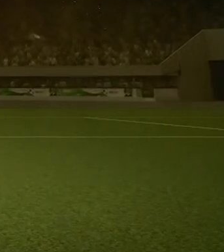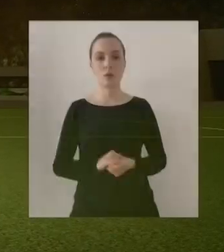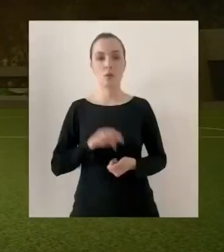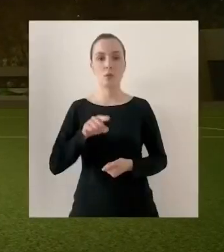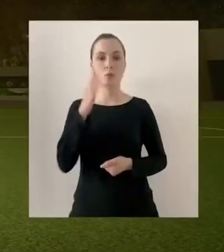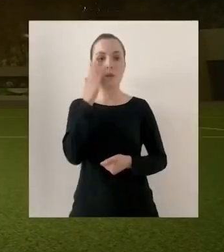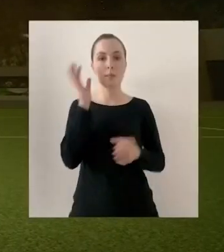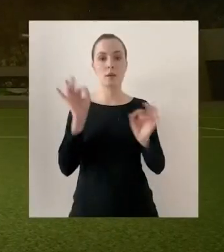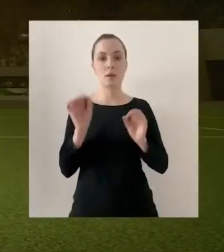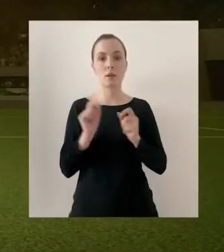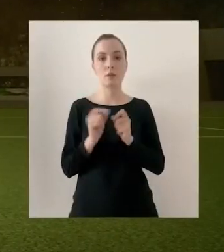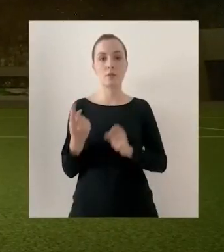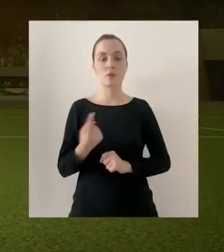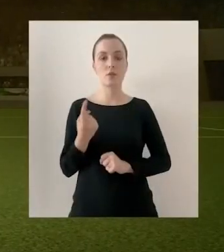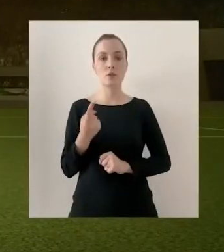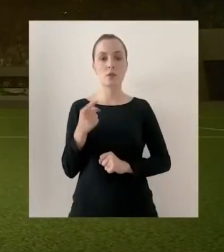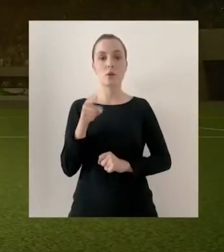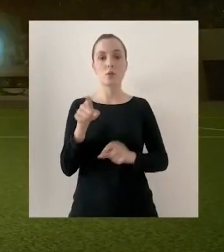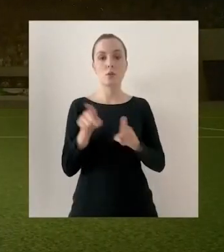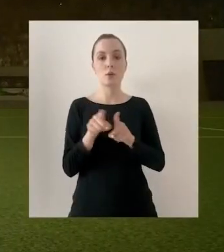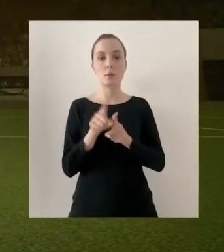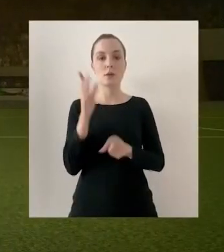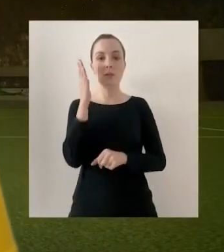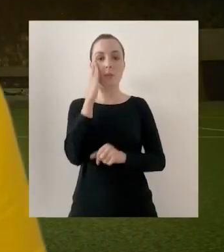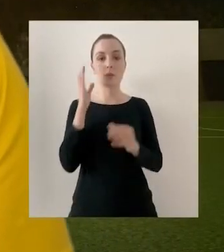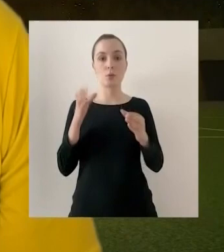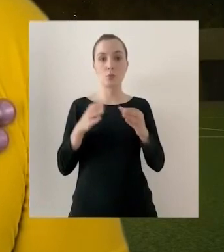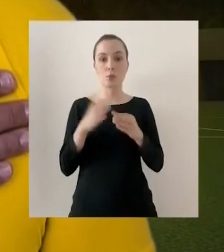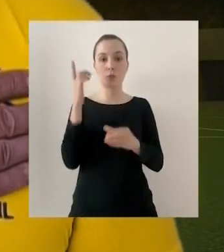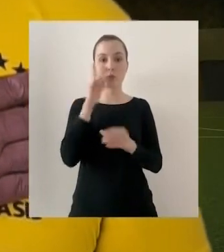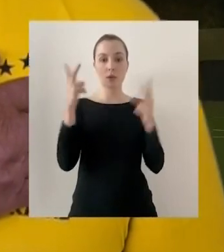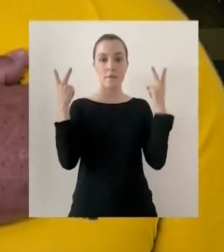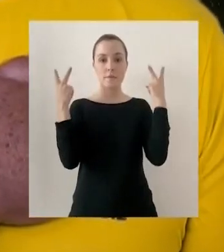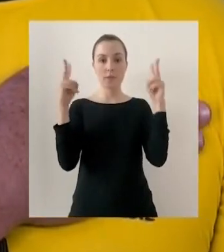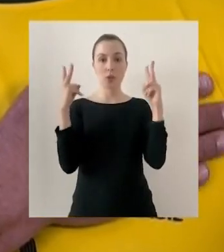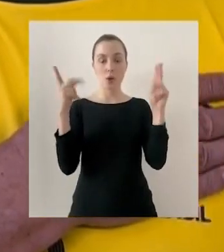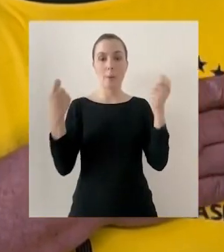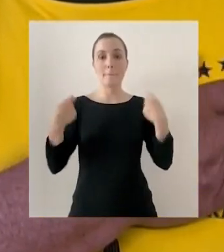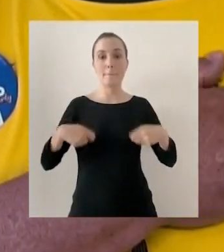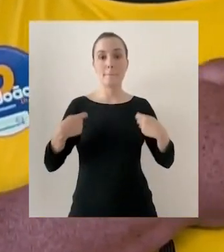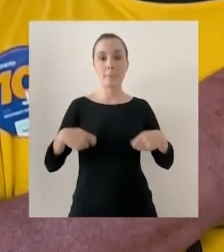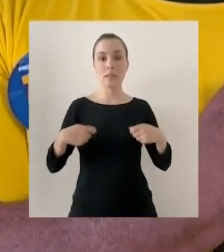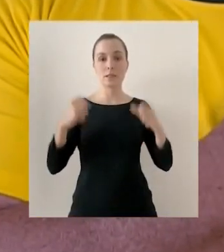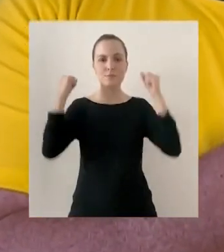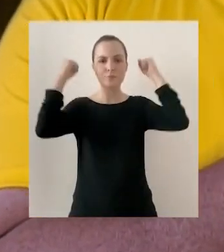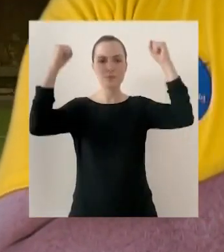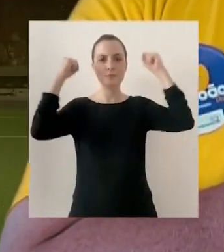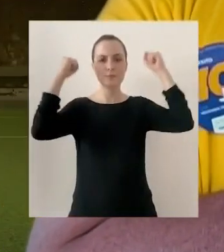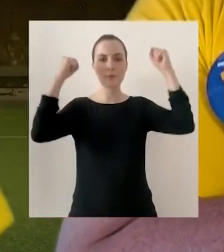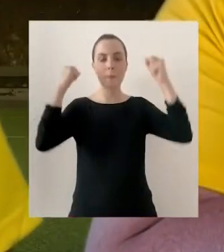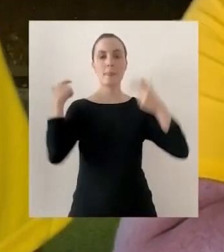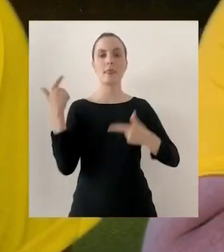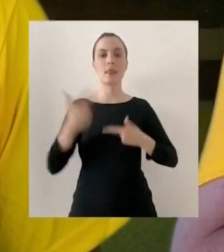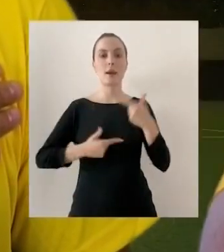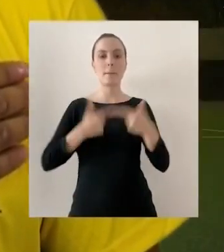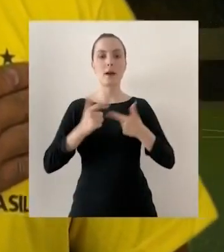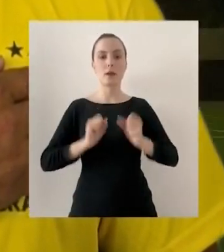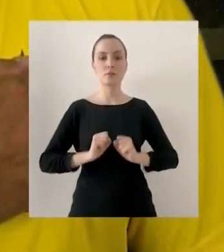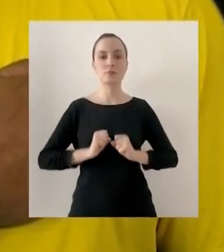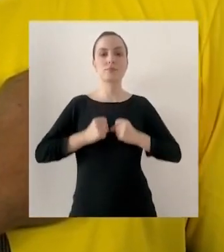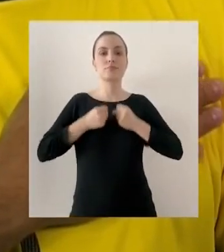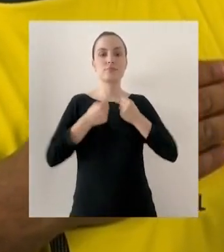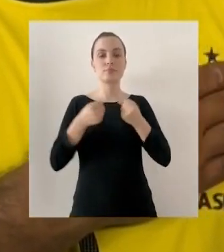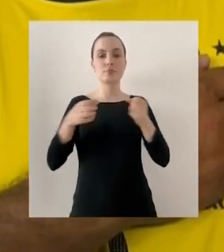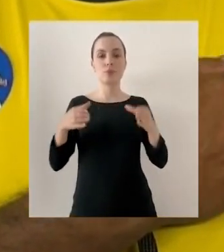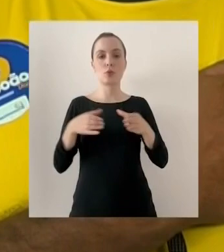Tu sabes que nada se conquista sozinho. E tu também sabes que para uma seleção ser vencedora, ela precisa